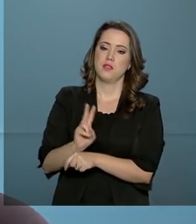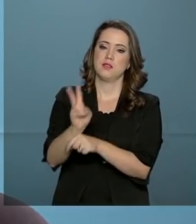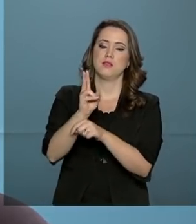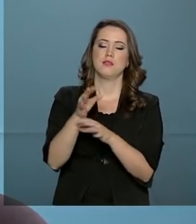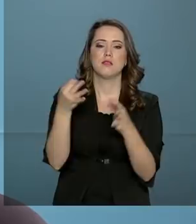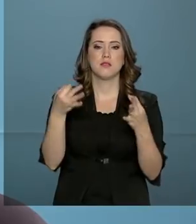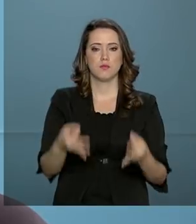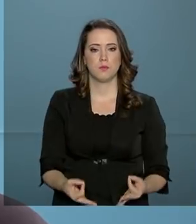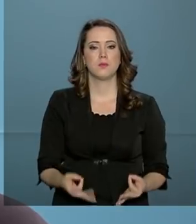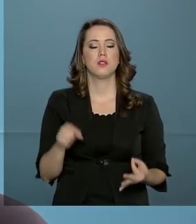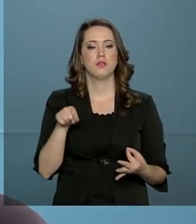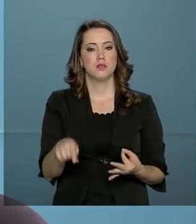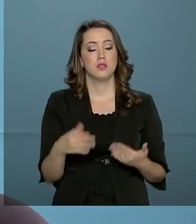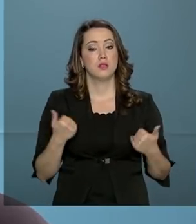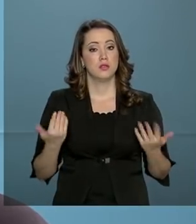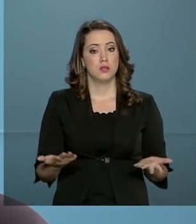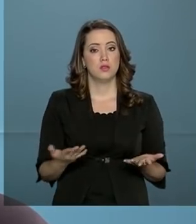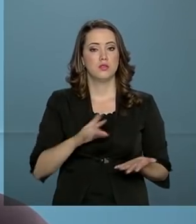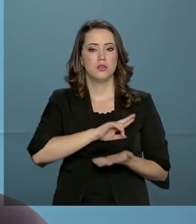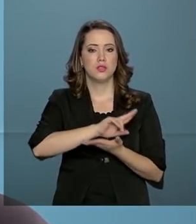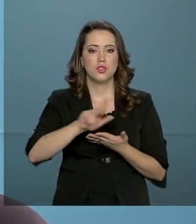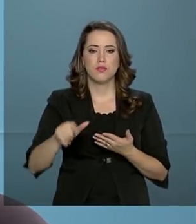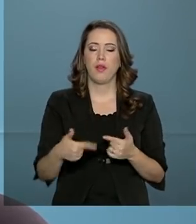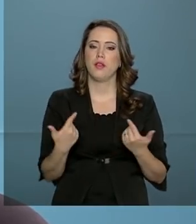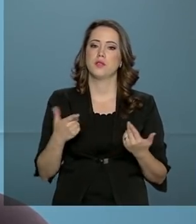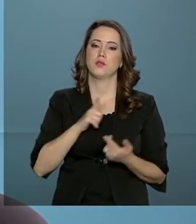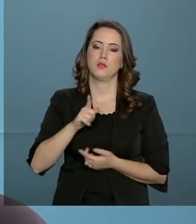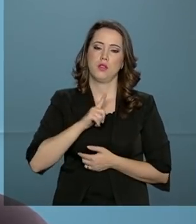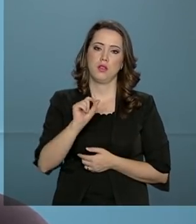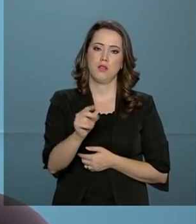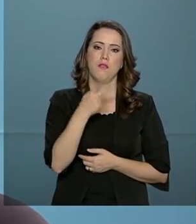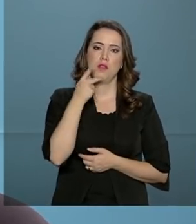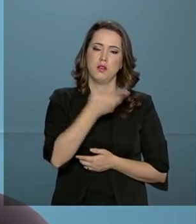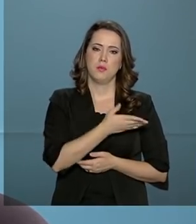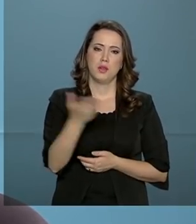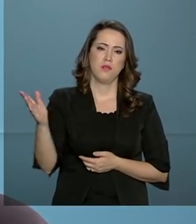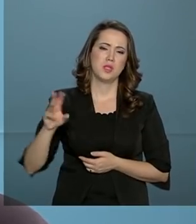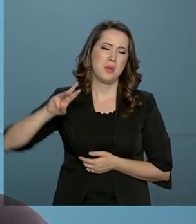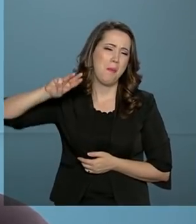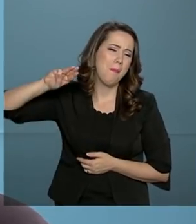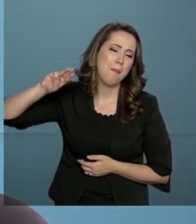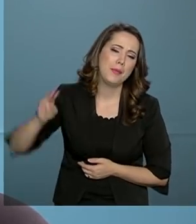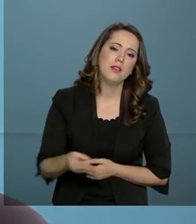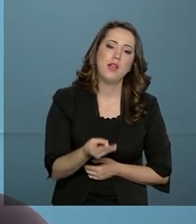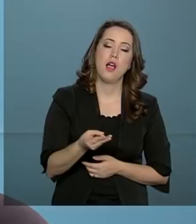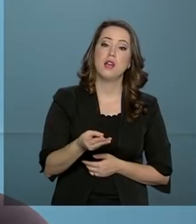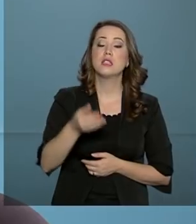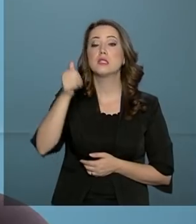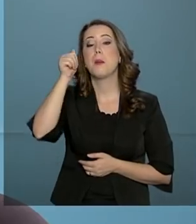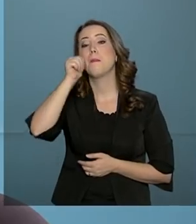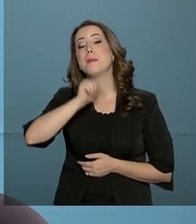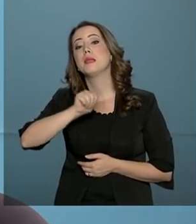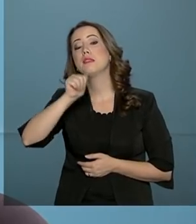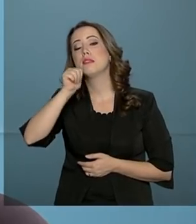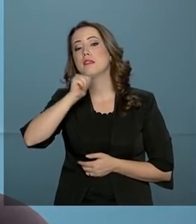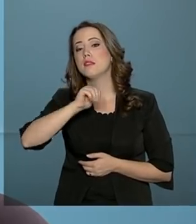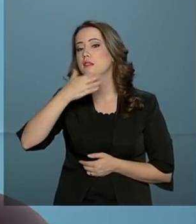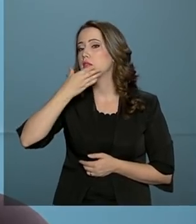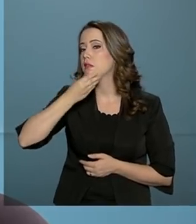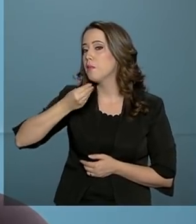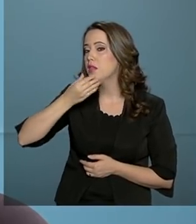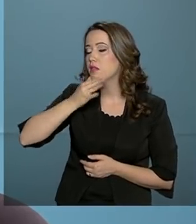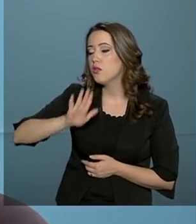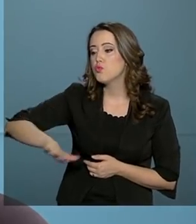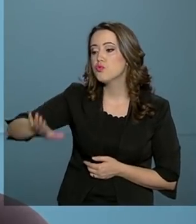que estivesse fiscalizando isso. E são muitos. Eu vou dizer para você que são milhares de meninos e meninas